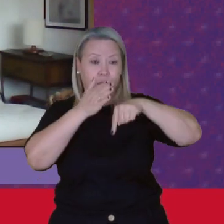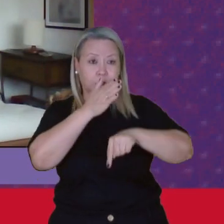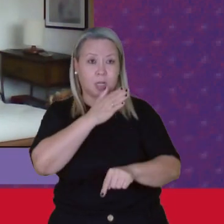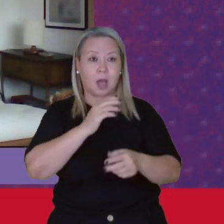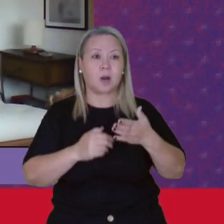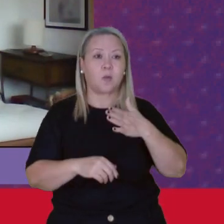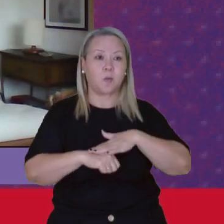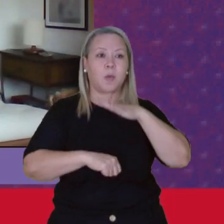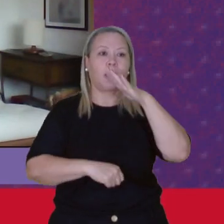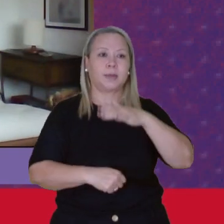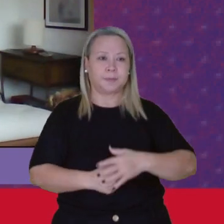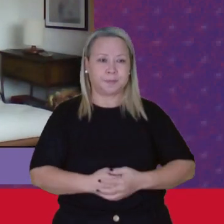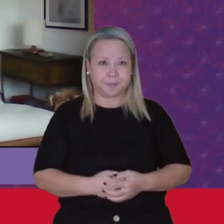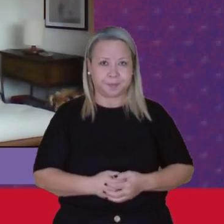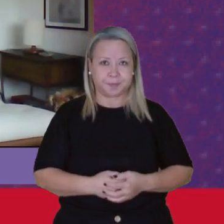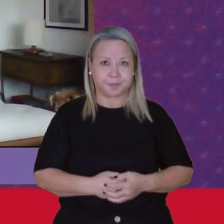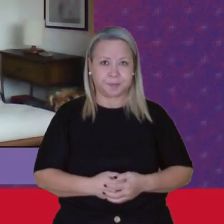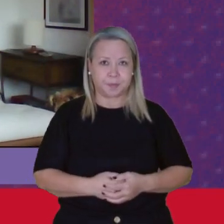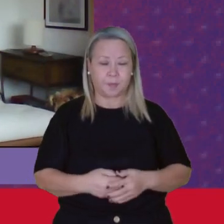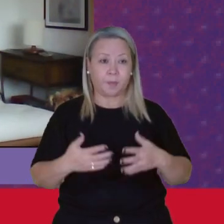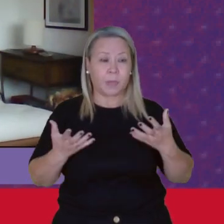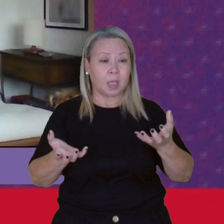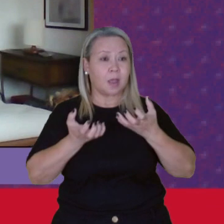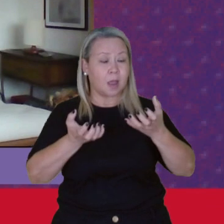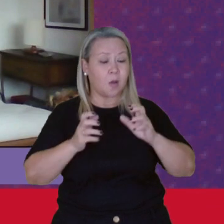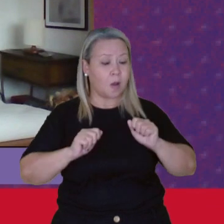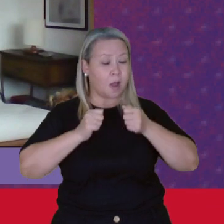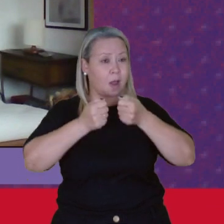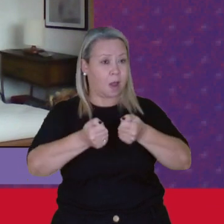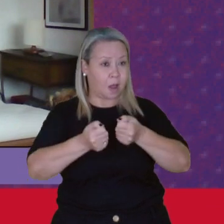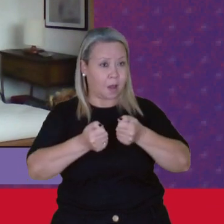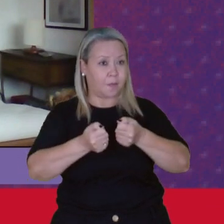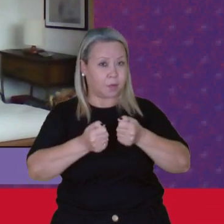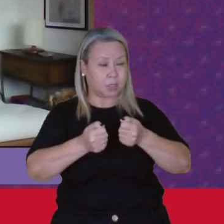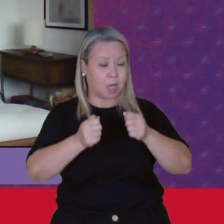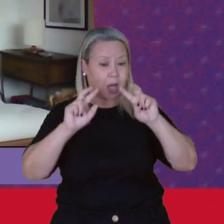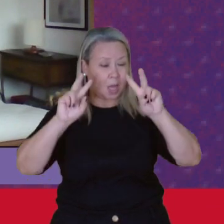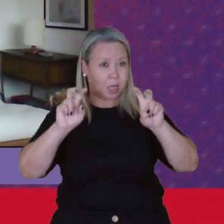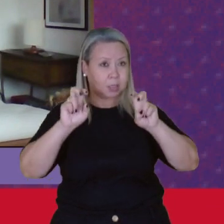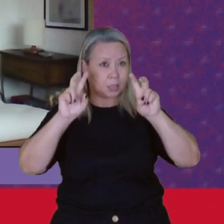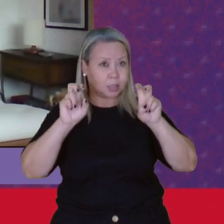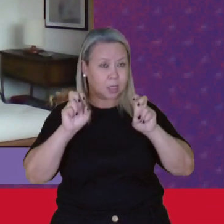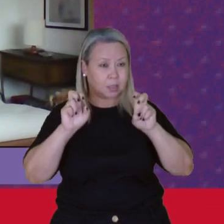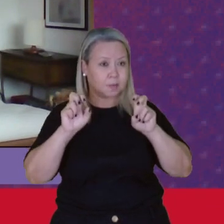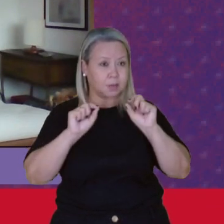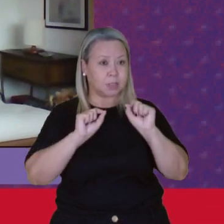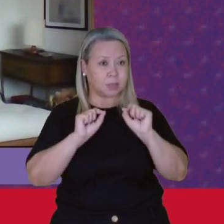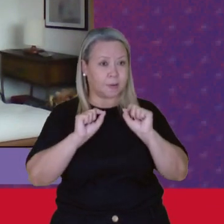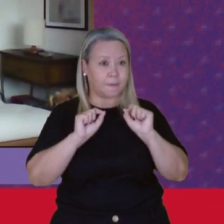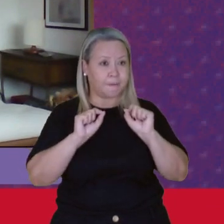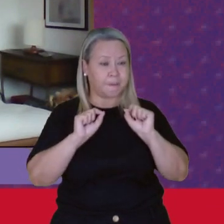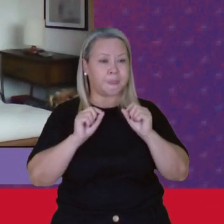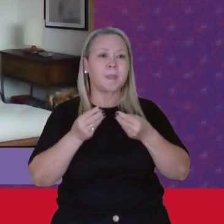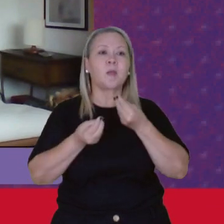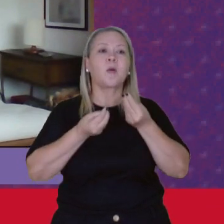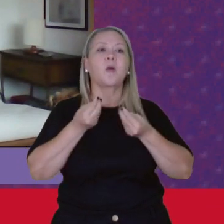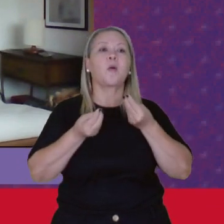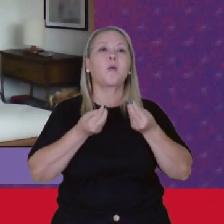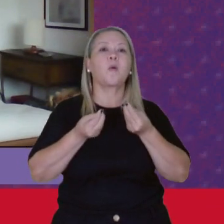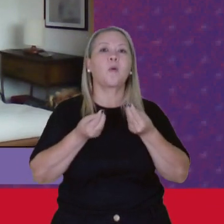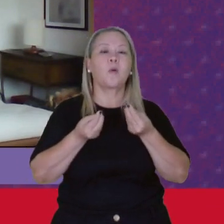Ainda mais E eu quero Reforçar Nesse caso Como é que